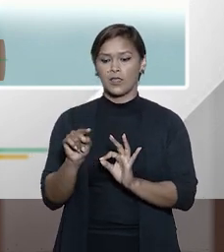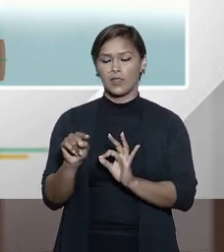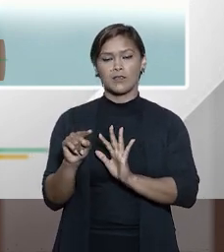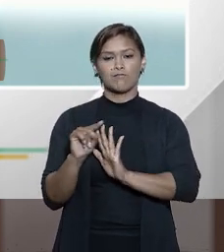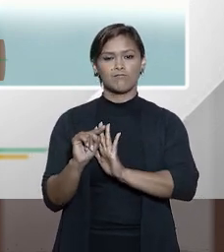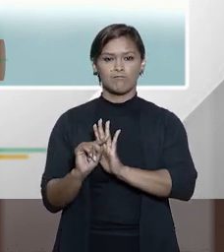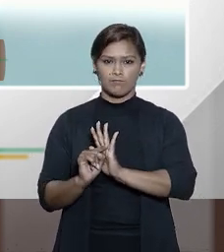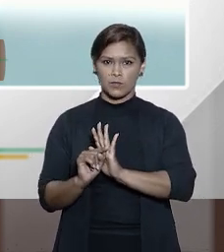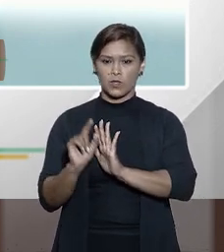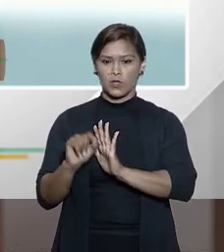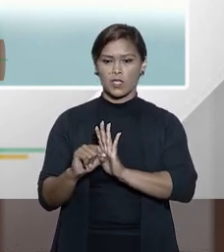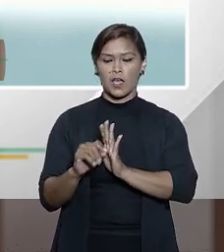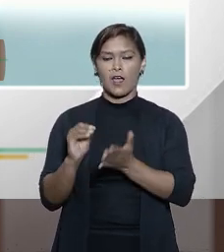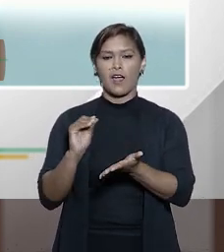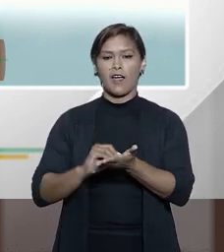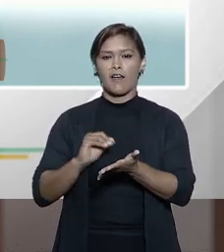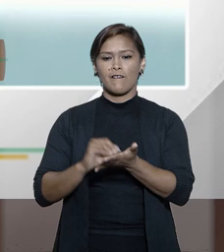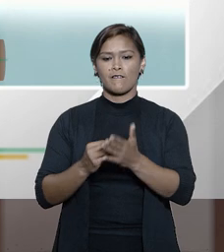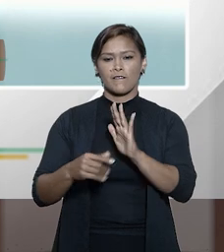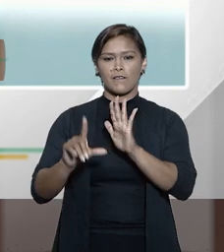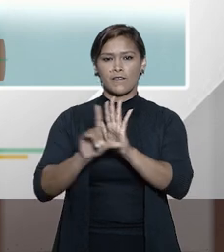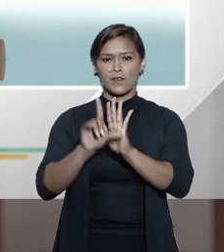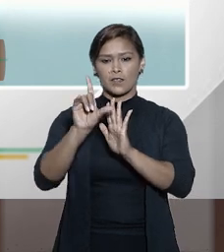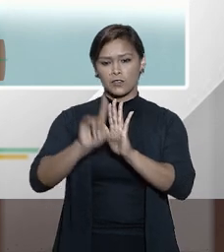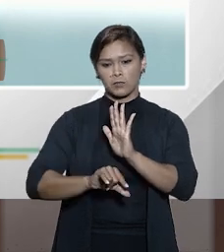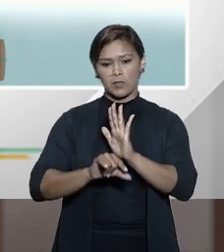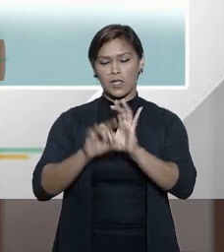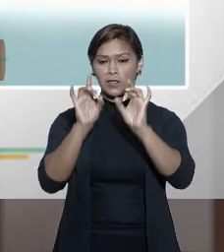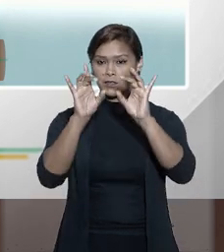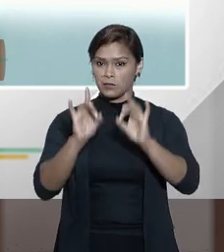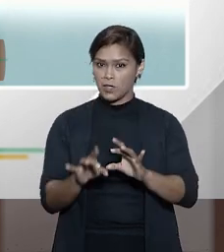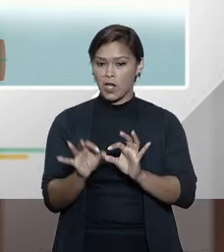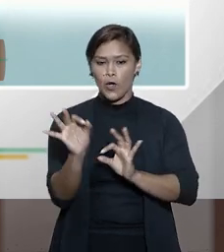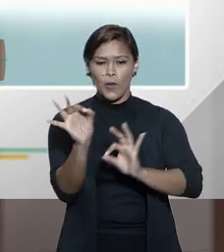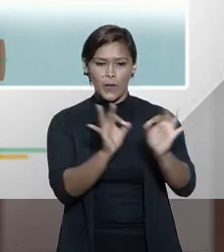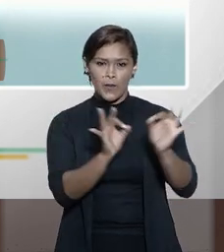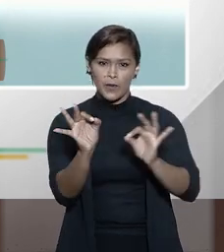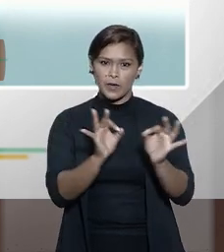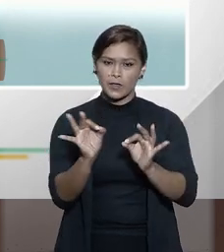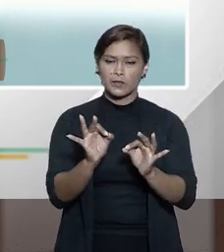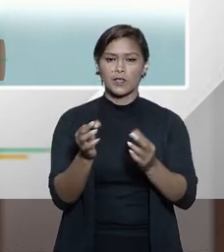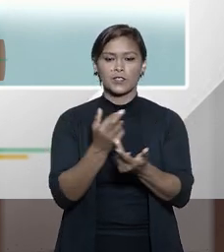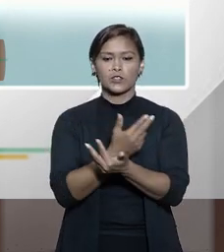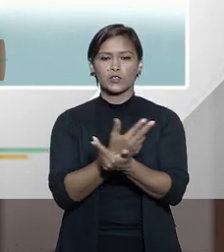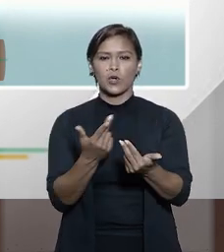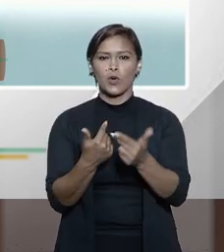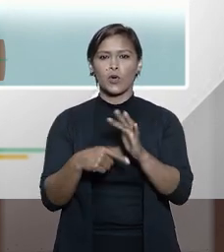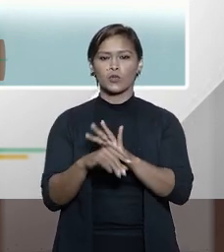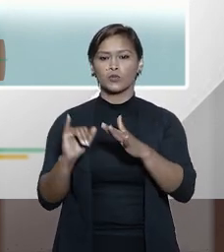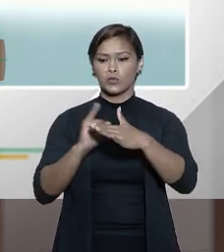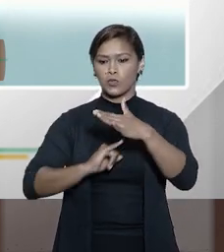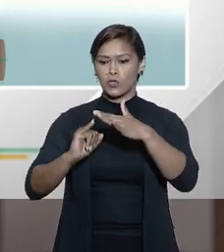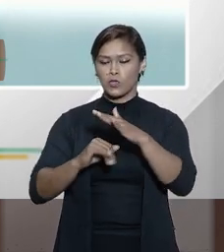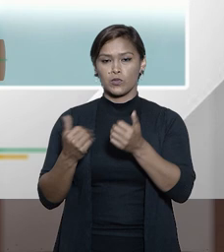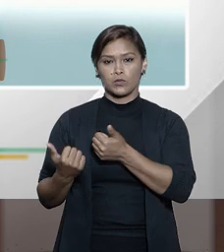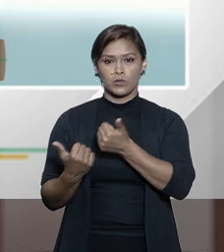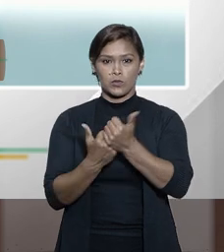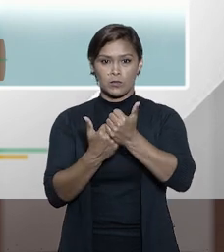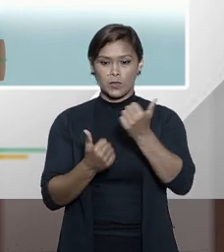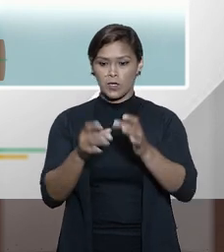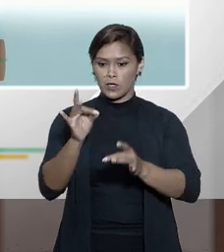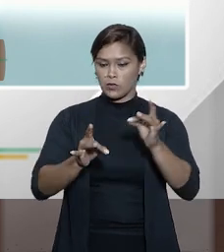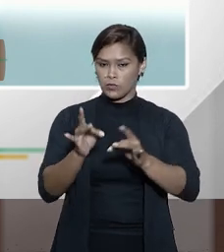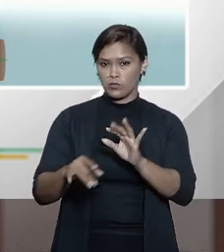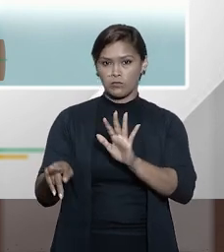nesse ponto, a carência de uma legislação que dê organicidade ao tratamento dos institutos de cooperação